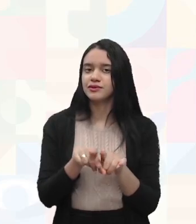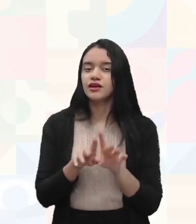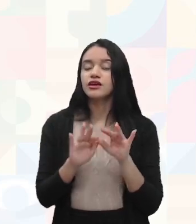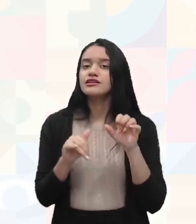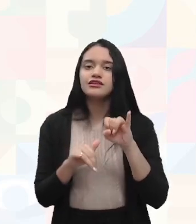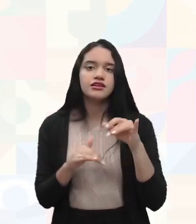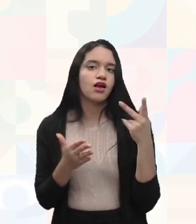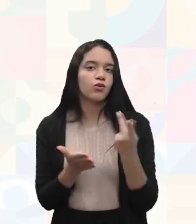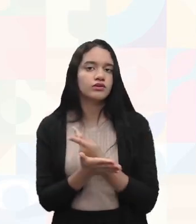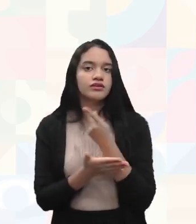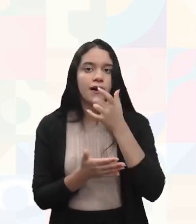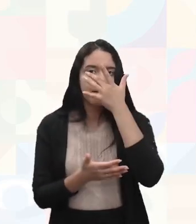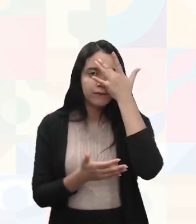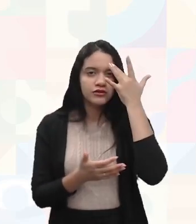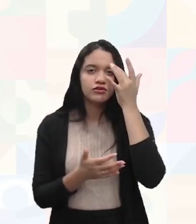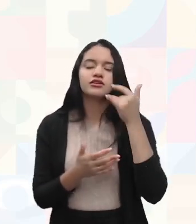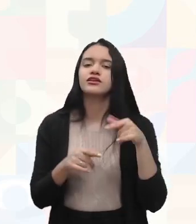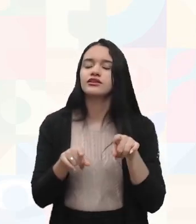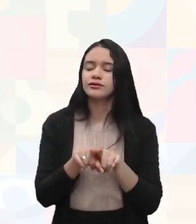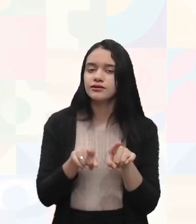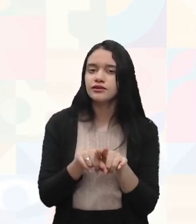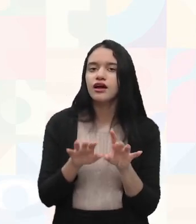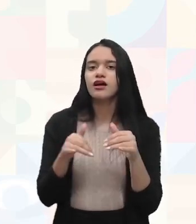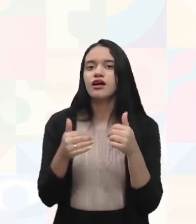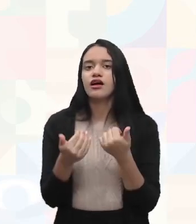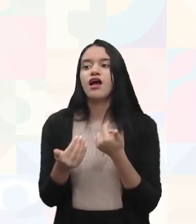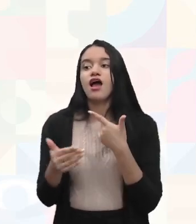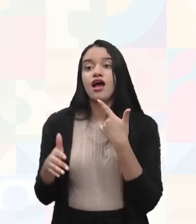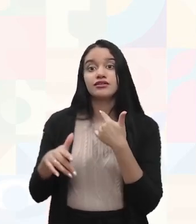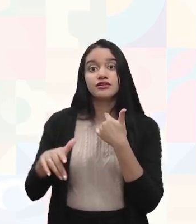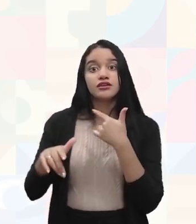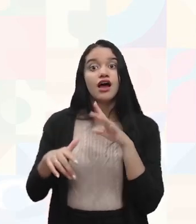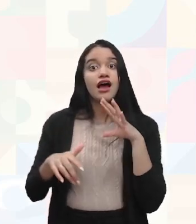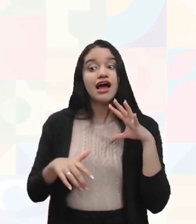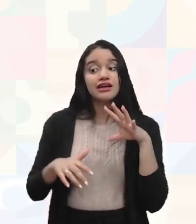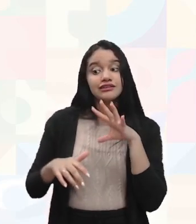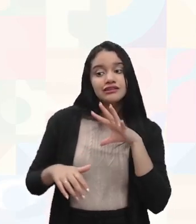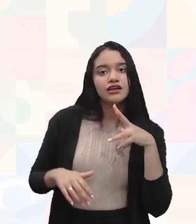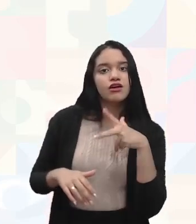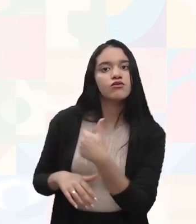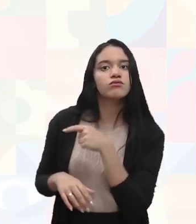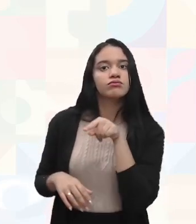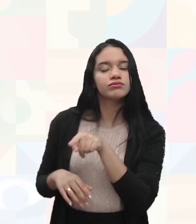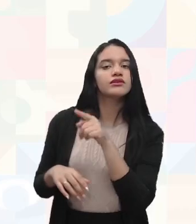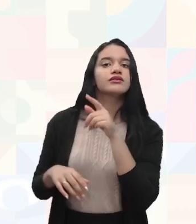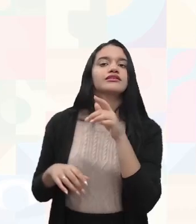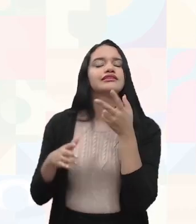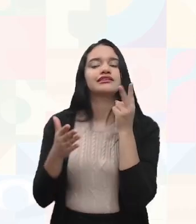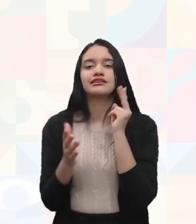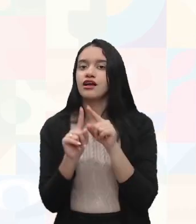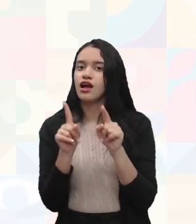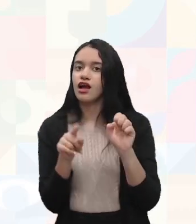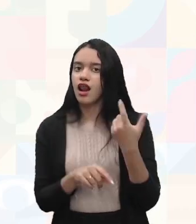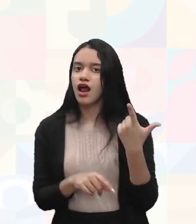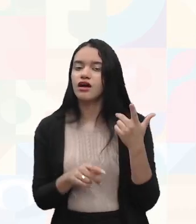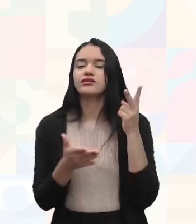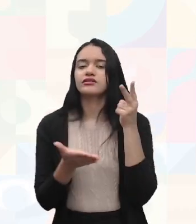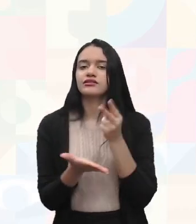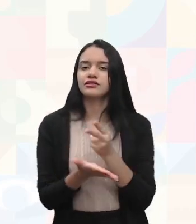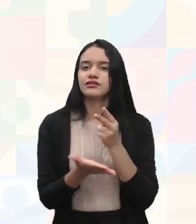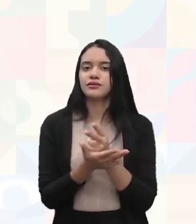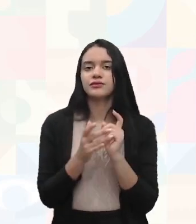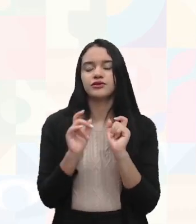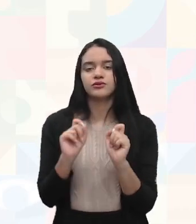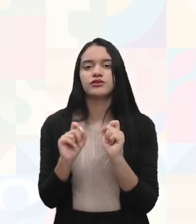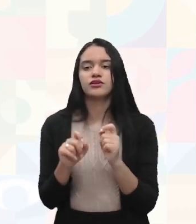aconteça, né? O pessoal tem que estar apto também a resgatar o pessoal dali. claro, sempre fazer a